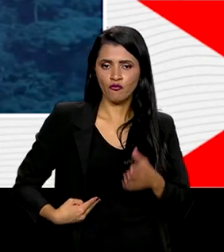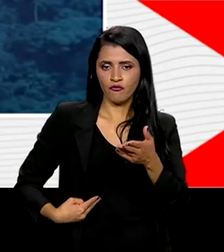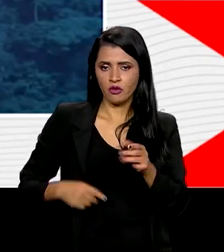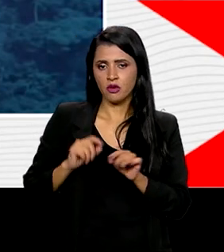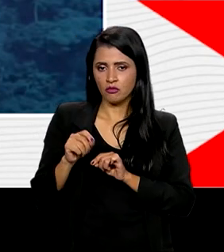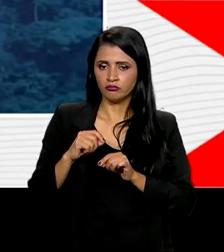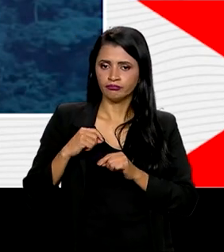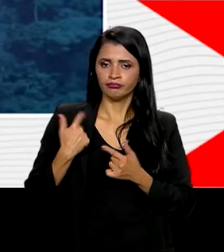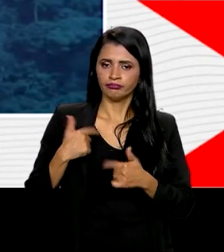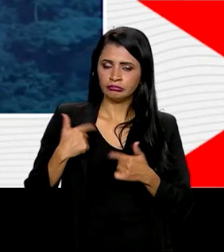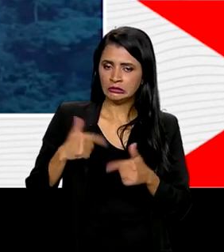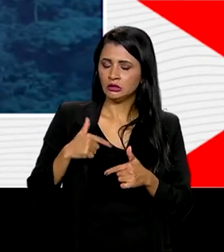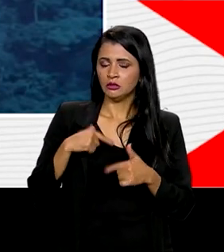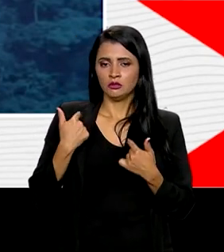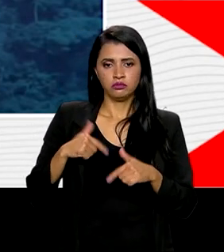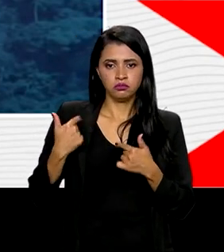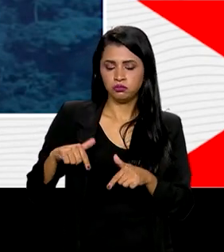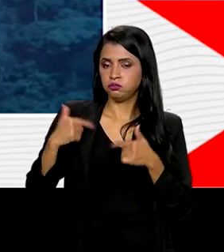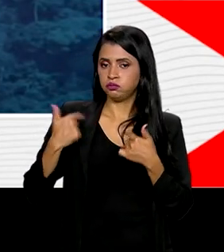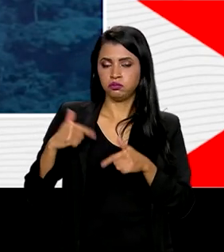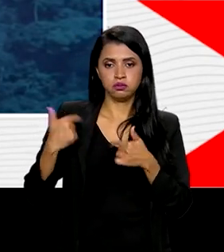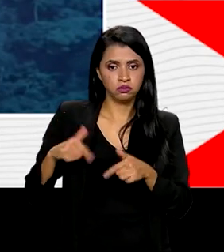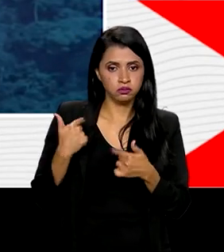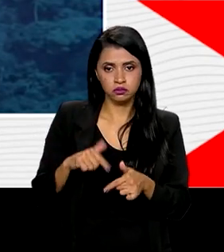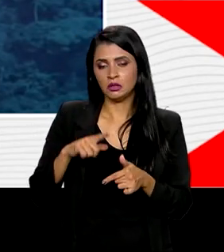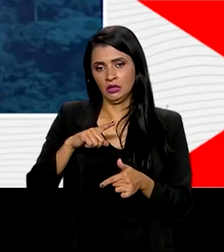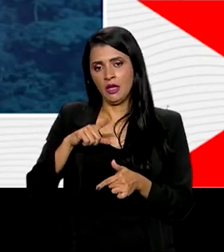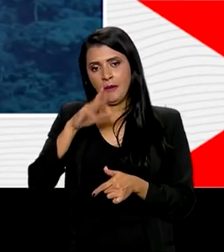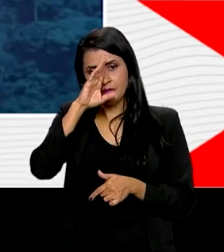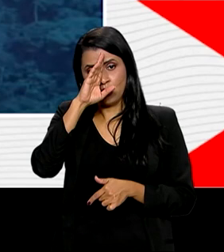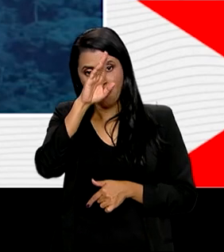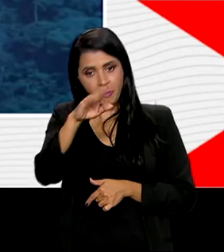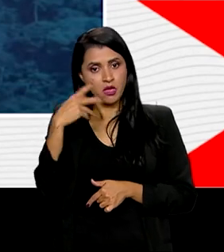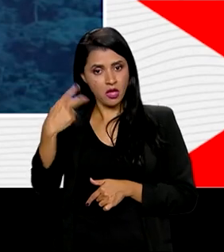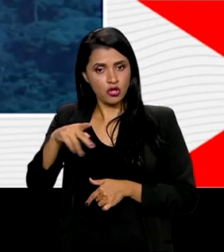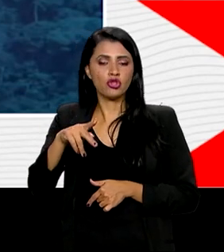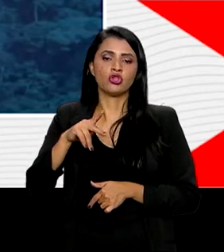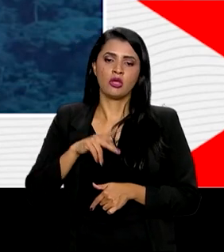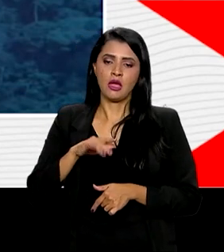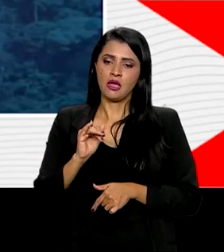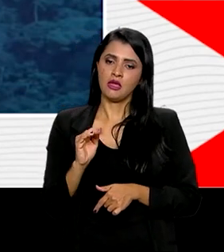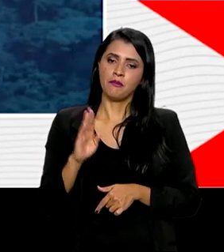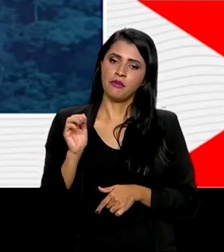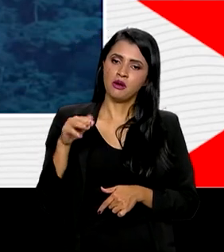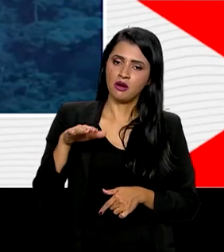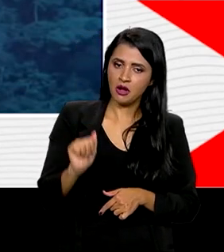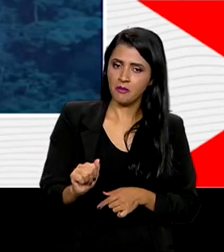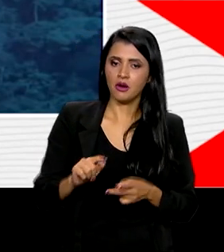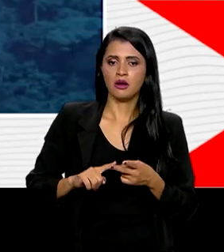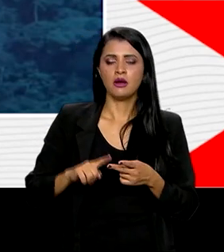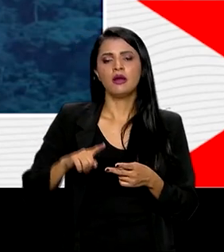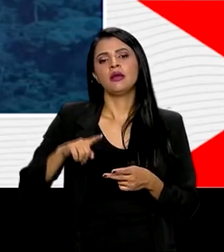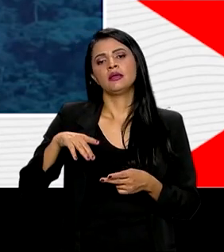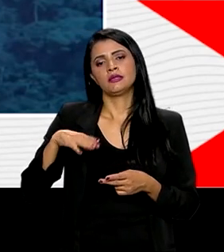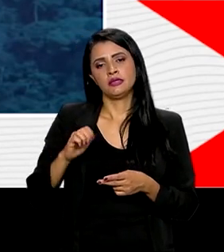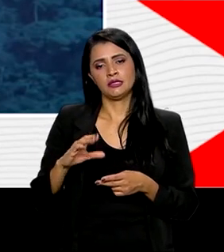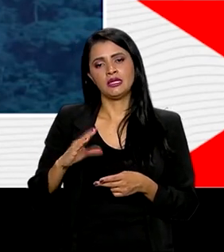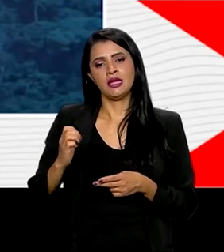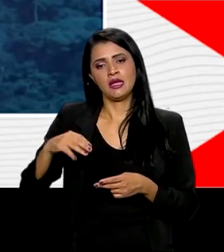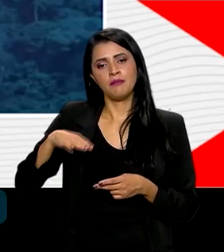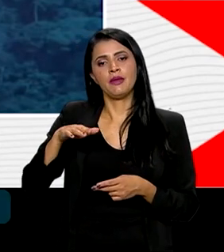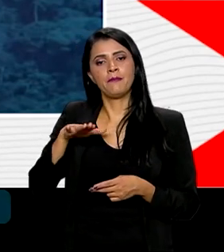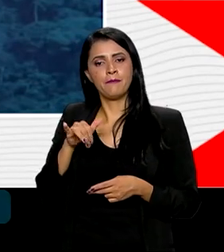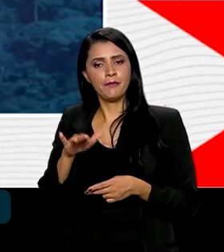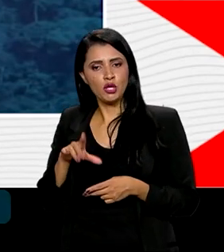incansavelmente, principalmente as ações do Ibama e do ICMBio, para que a gente, em conjunto com